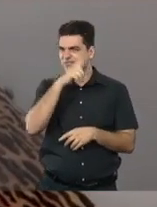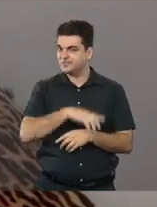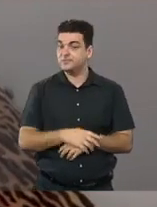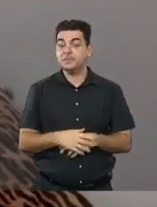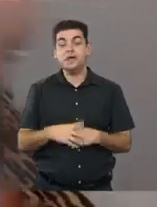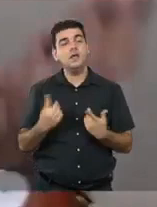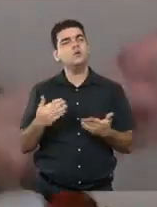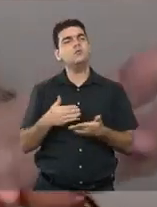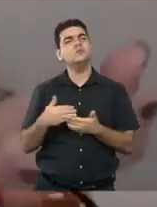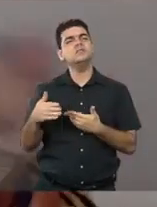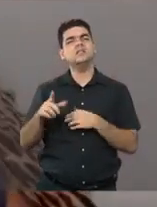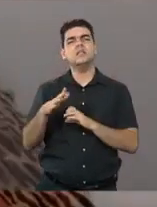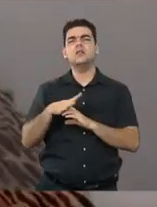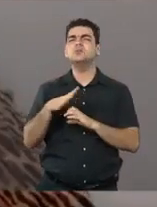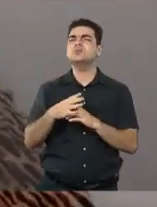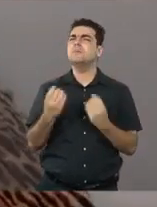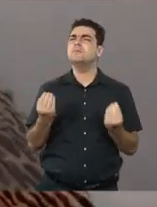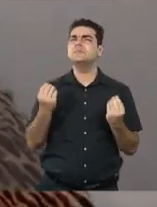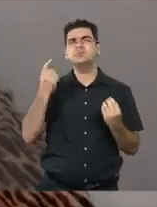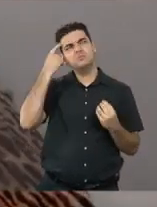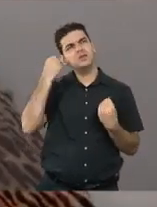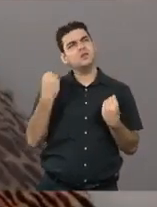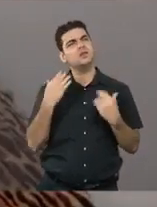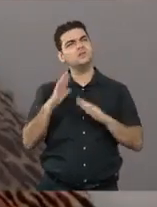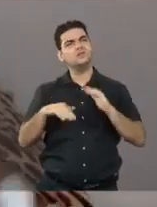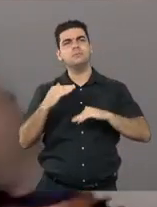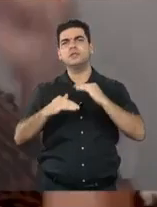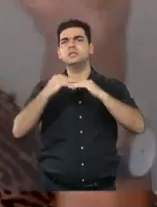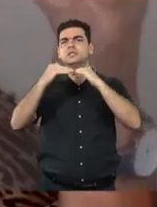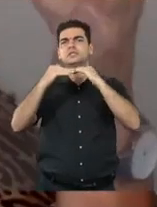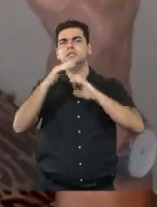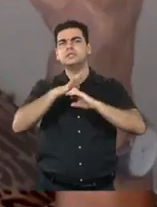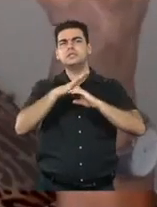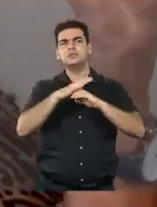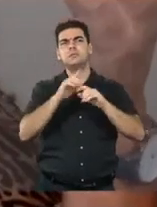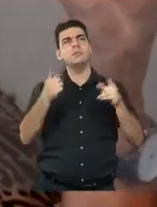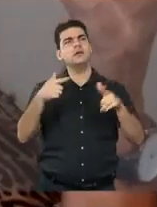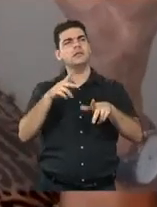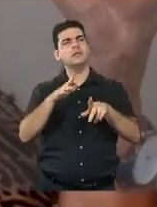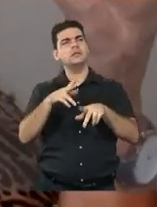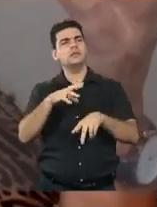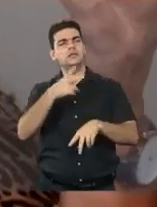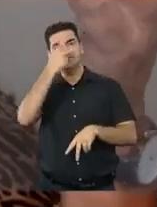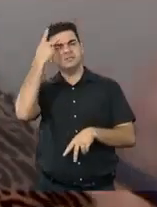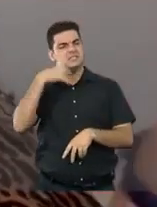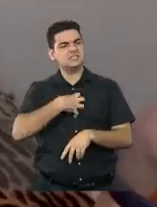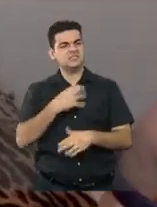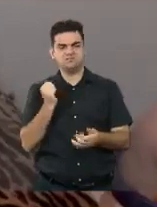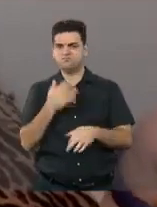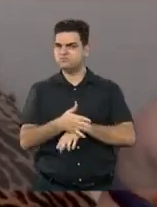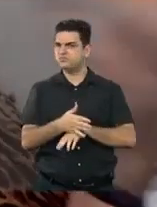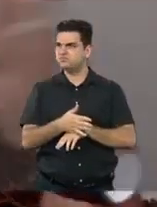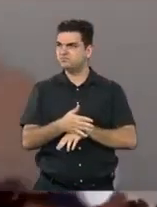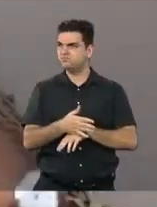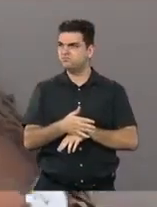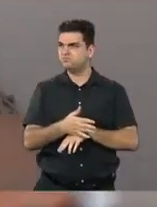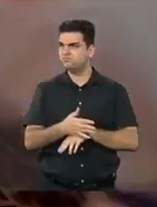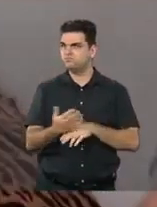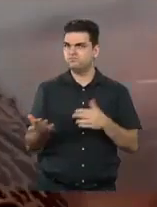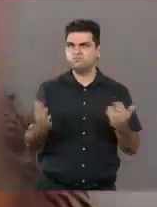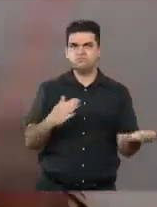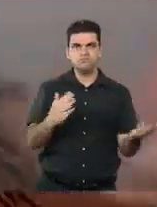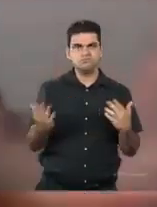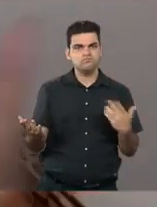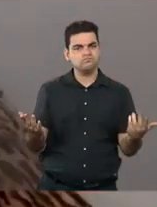magazine, eu falava, por que uma empresa cresce e as pessoas não podem ser elas? Por que uma empresa não cresce quando as